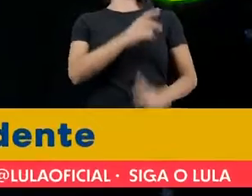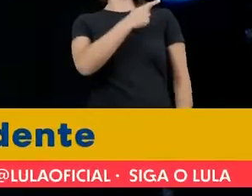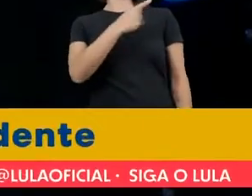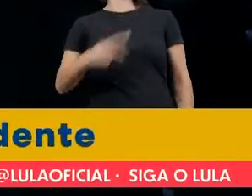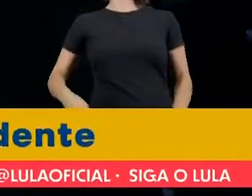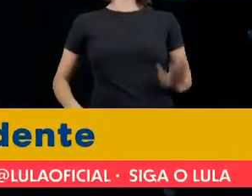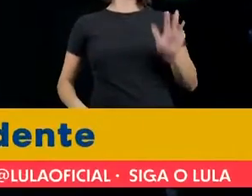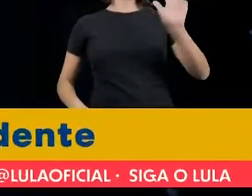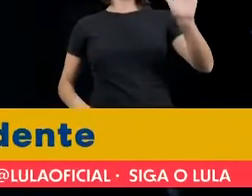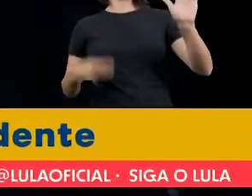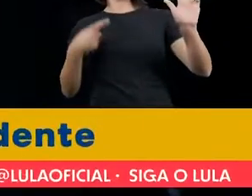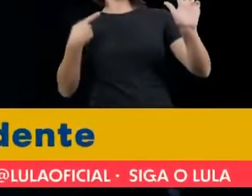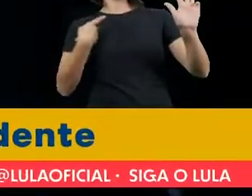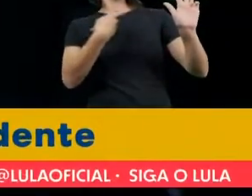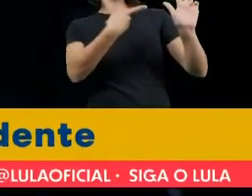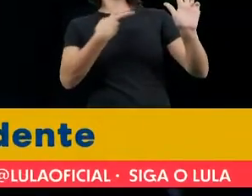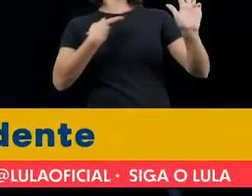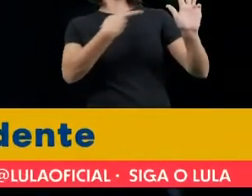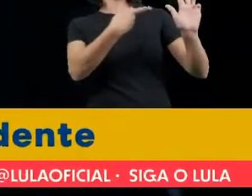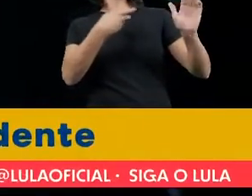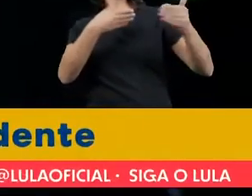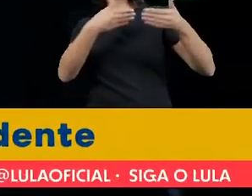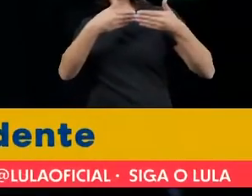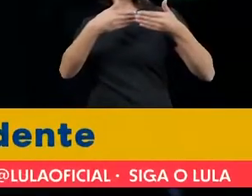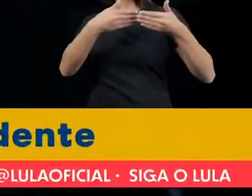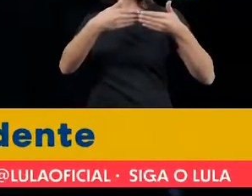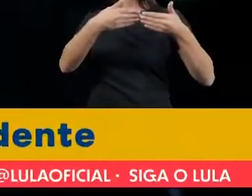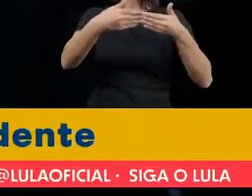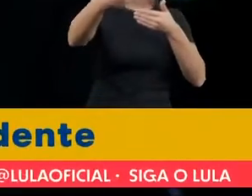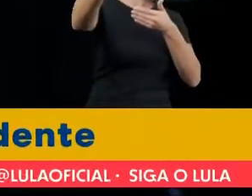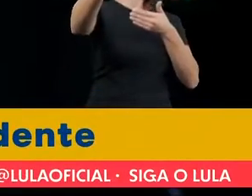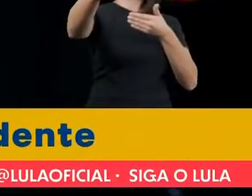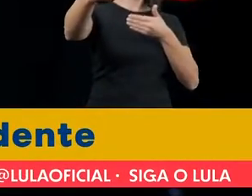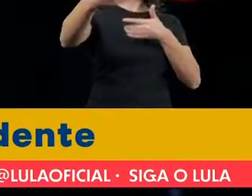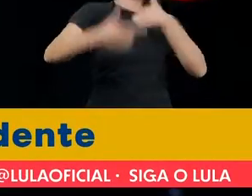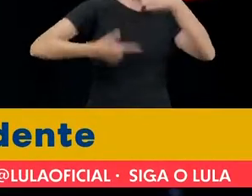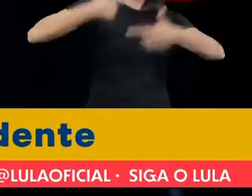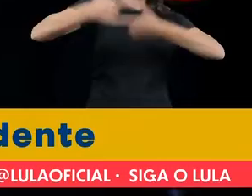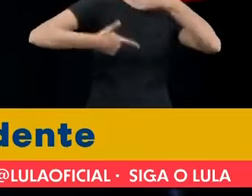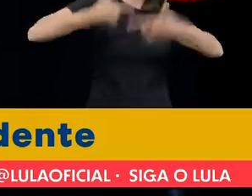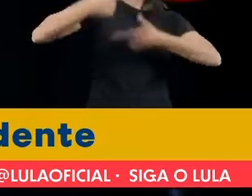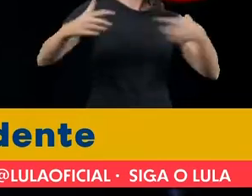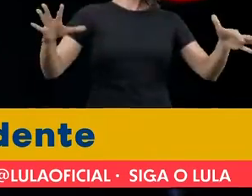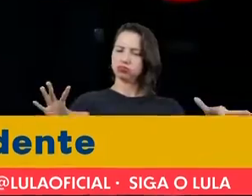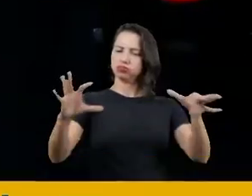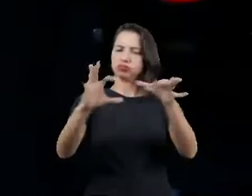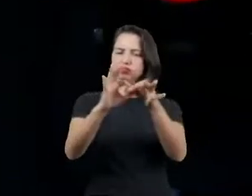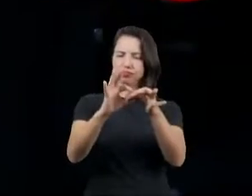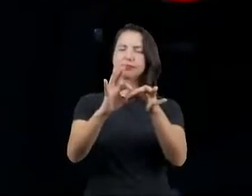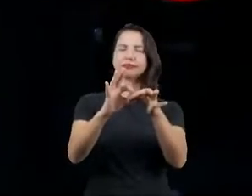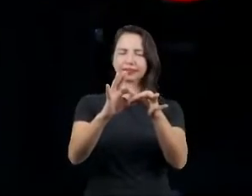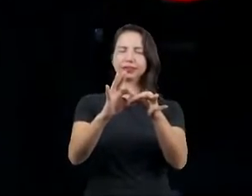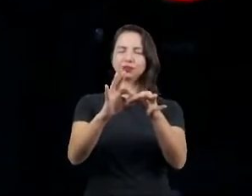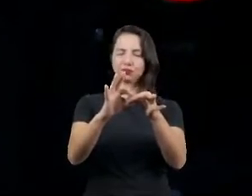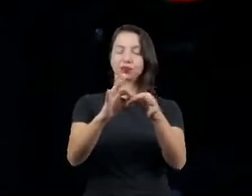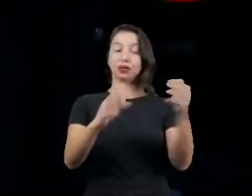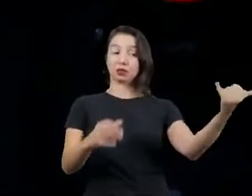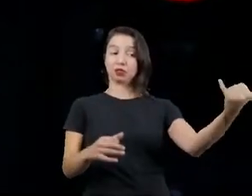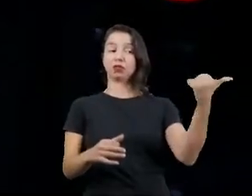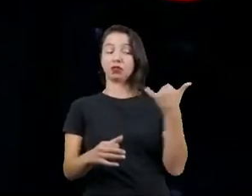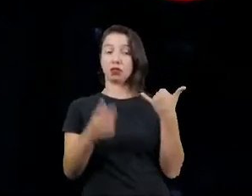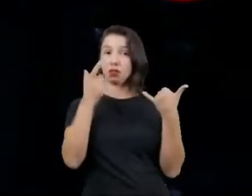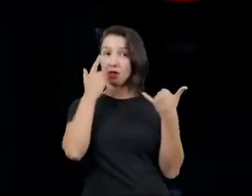caminhada, falou, olha, nenhuma campanha é fácil, toda campanha é difícil, mas ela vai ser muito